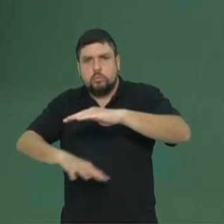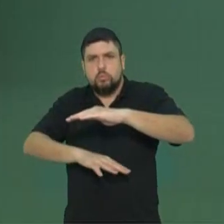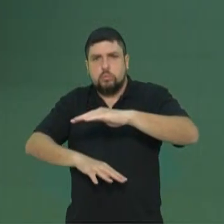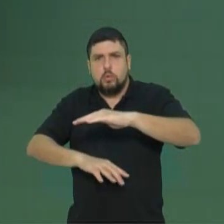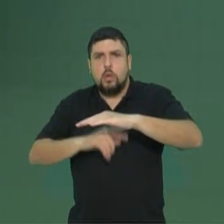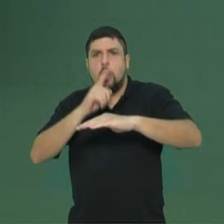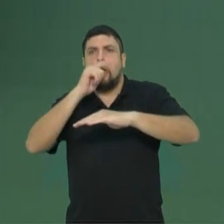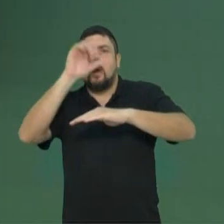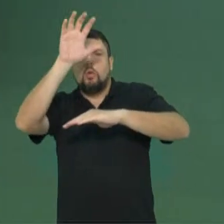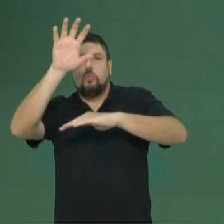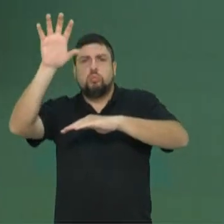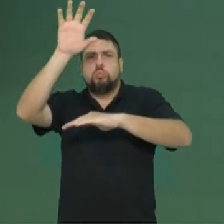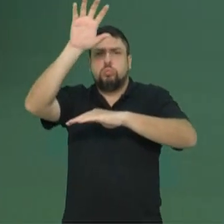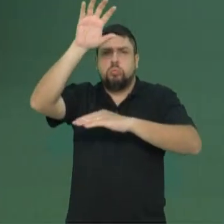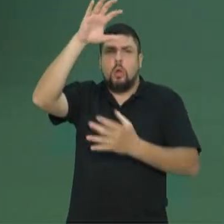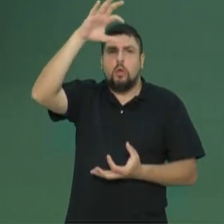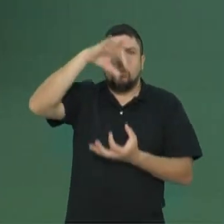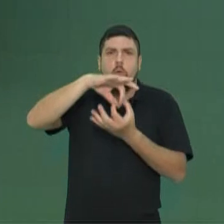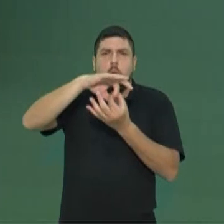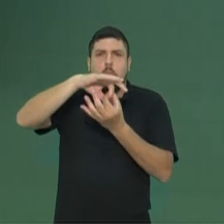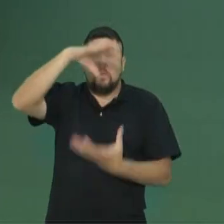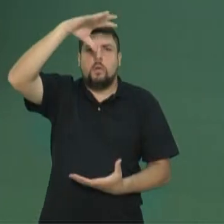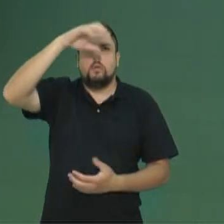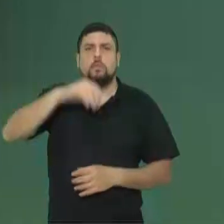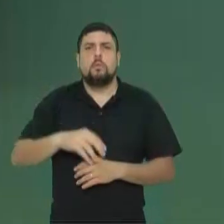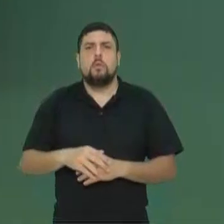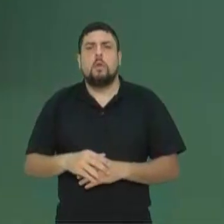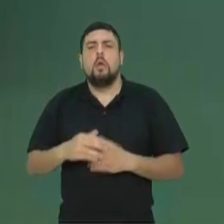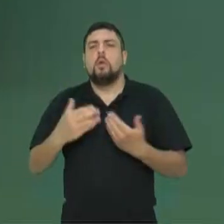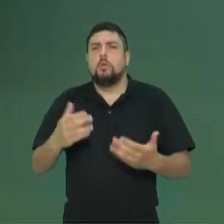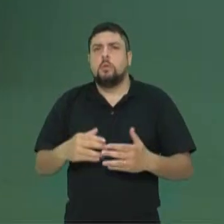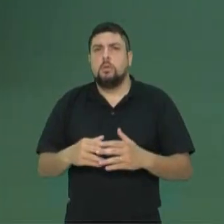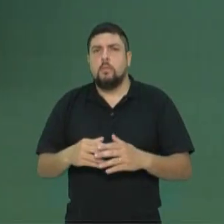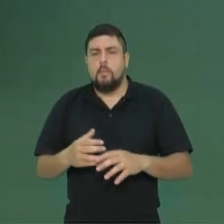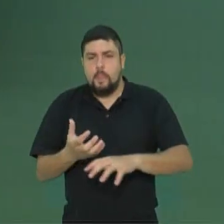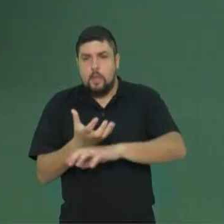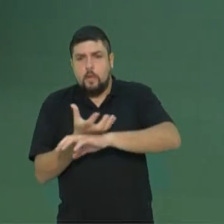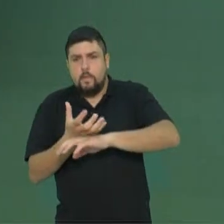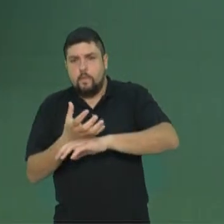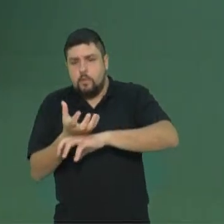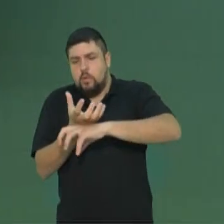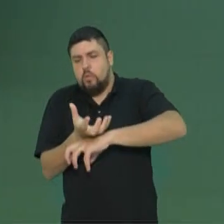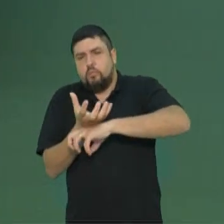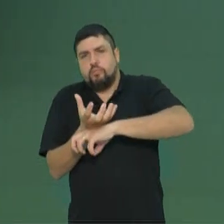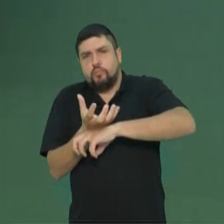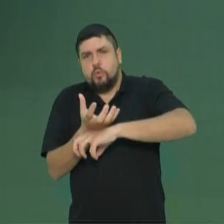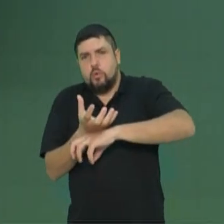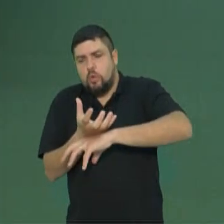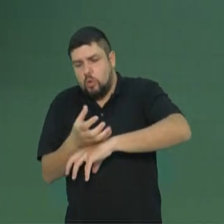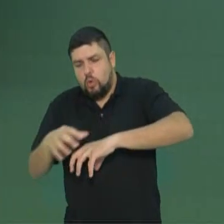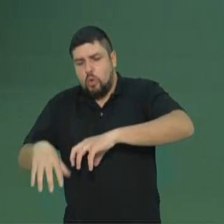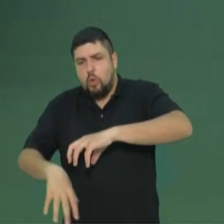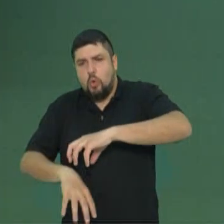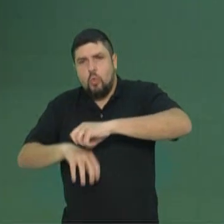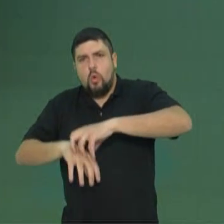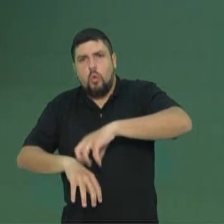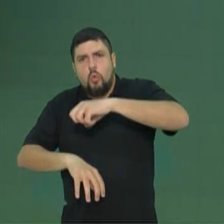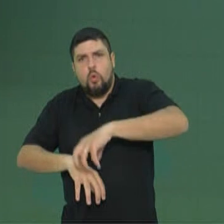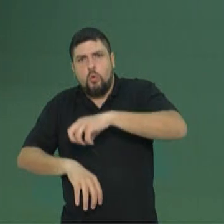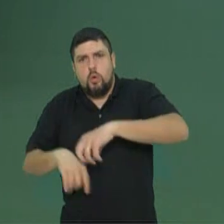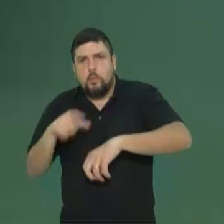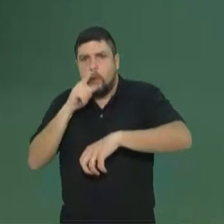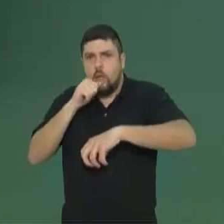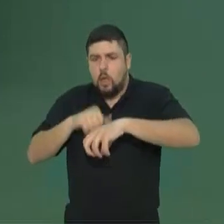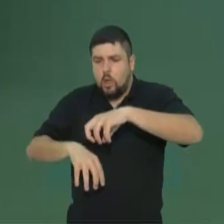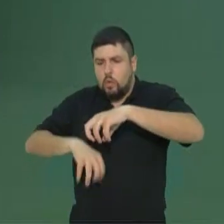ar. As plantas, quando fazem o bombeamento de água por pressão positiva na raiz, por capilaridade, por pressão negativa na folha, quando a folha